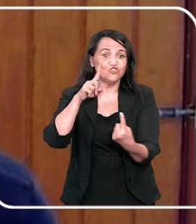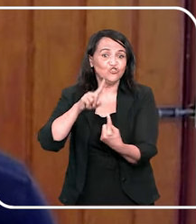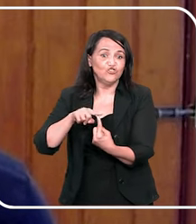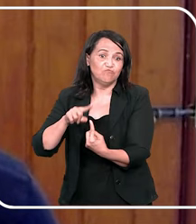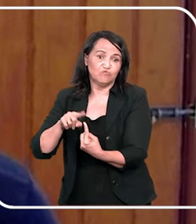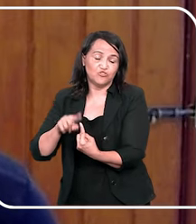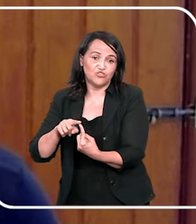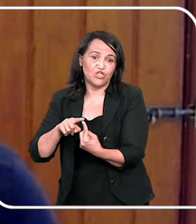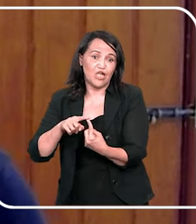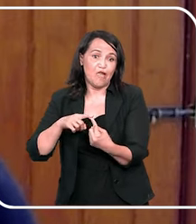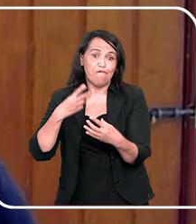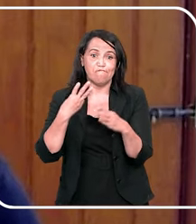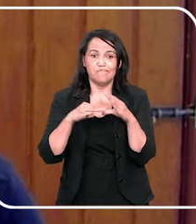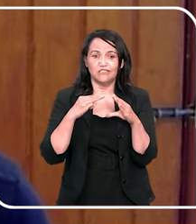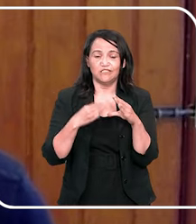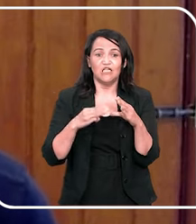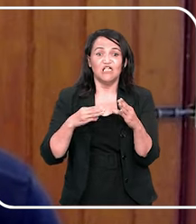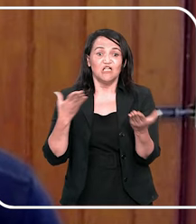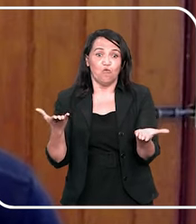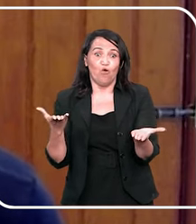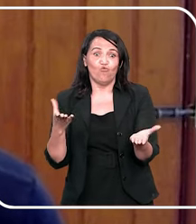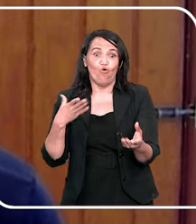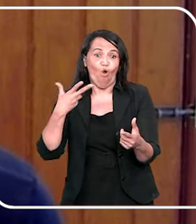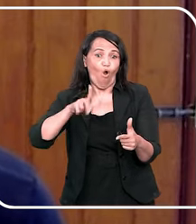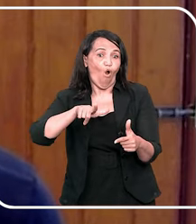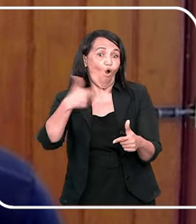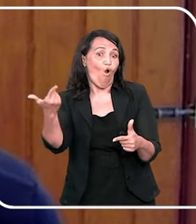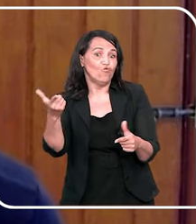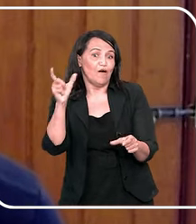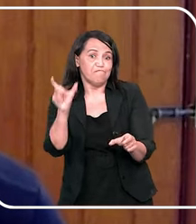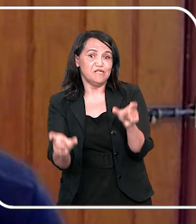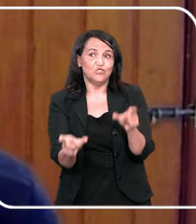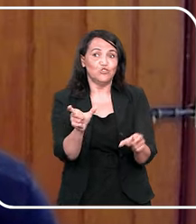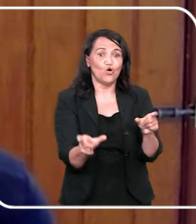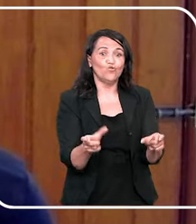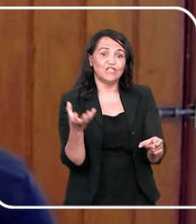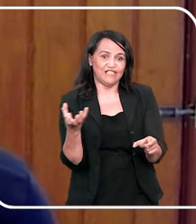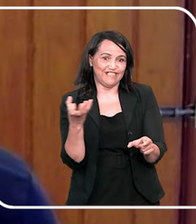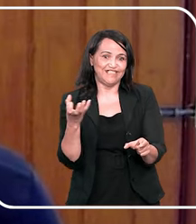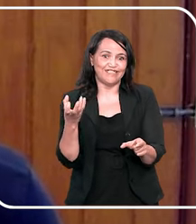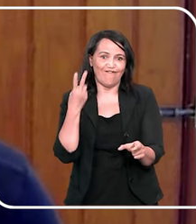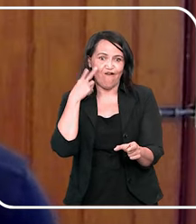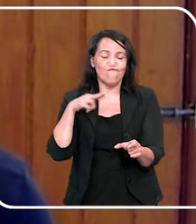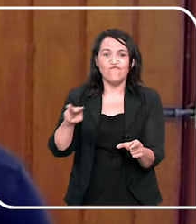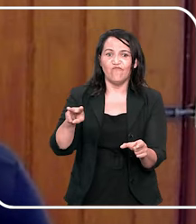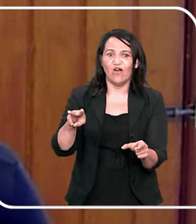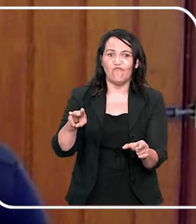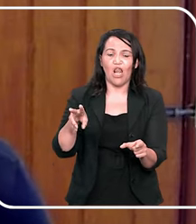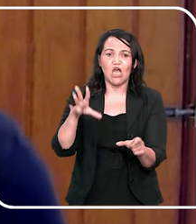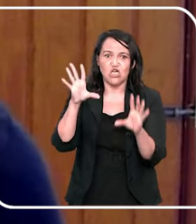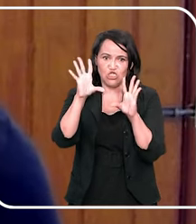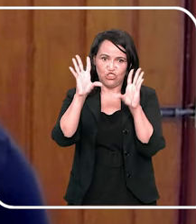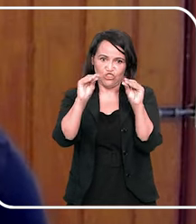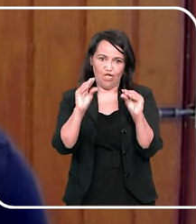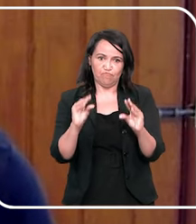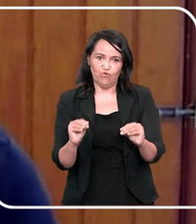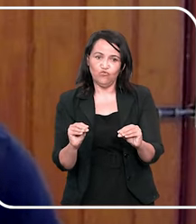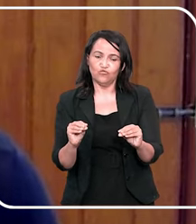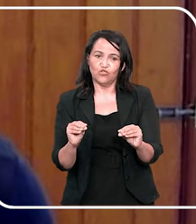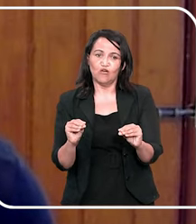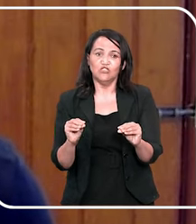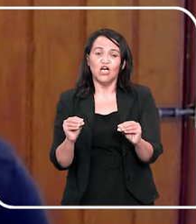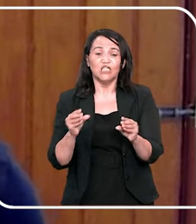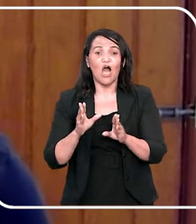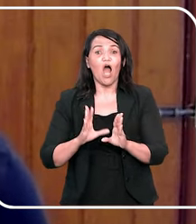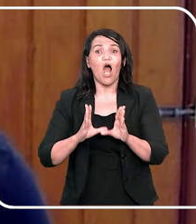você está passando, e quando alguém quiser ver a parte íntima dela com outras intenções, com intenção de abuso, ela vai dizer não, não vai, porque ela já